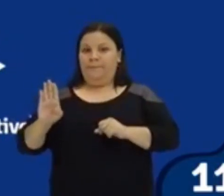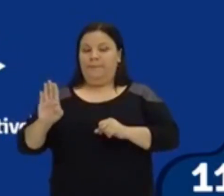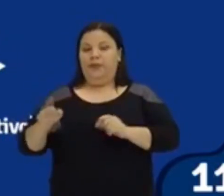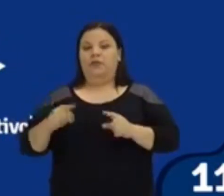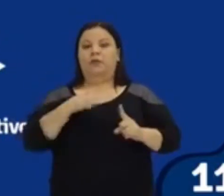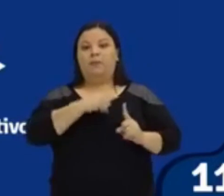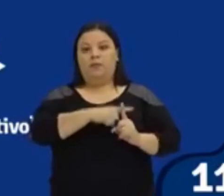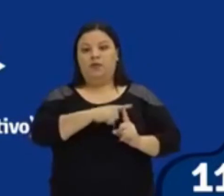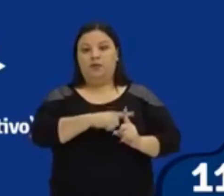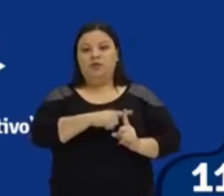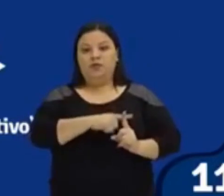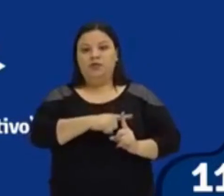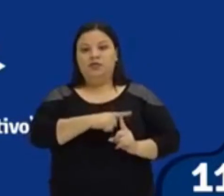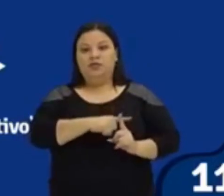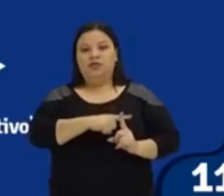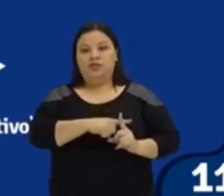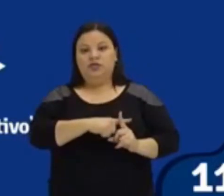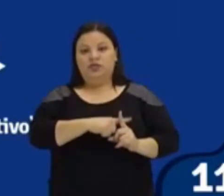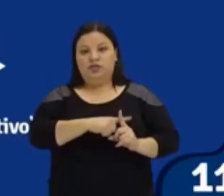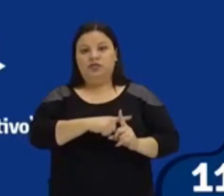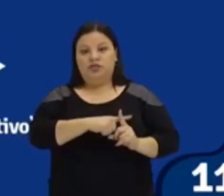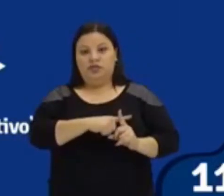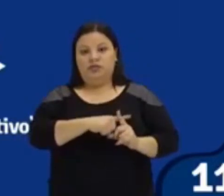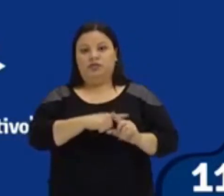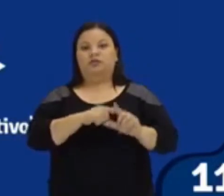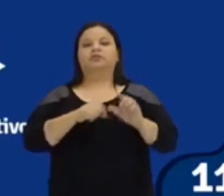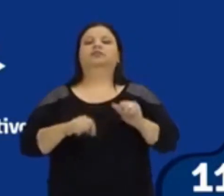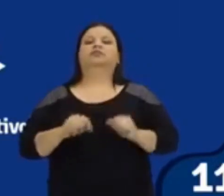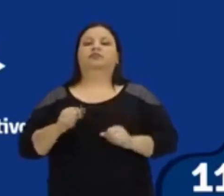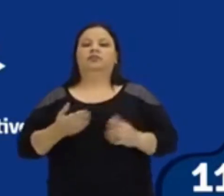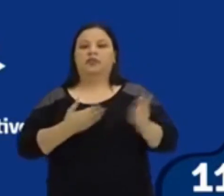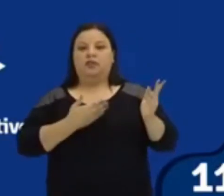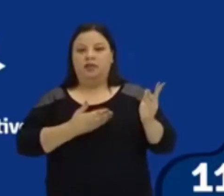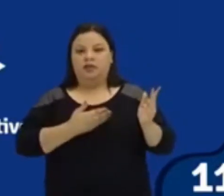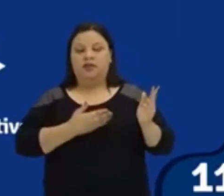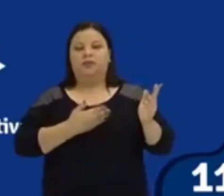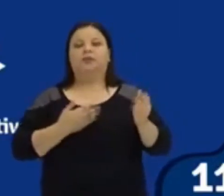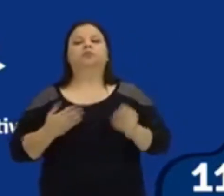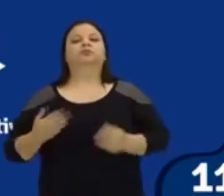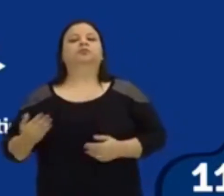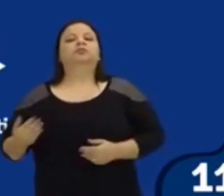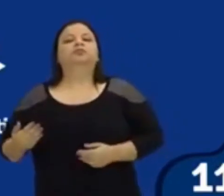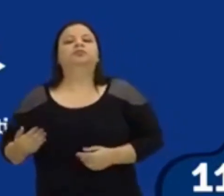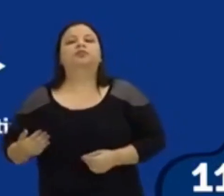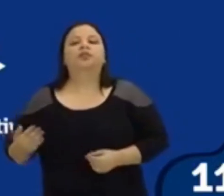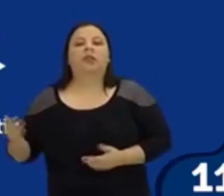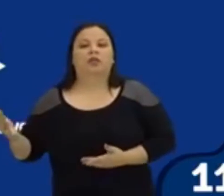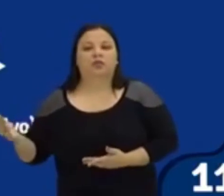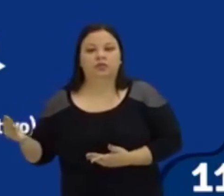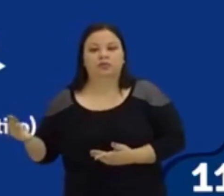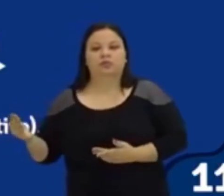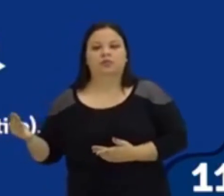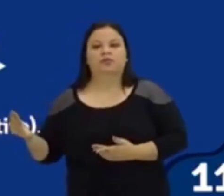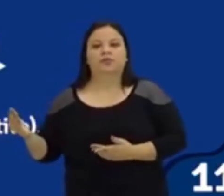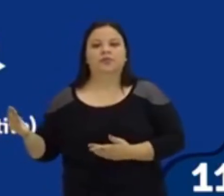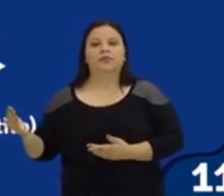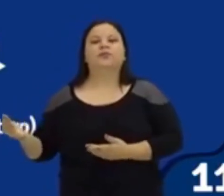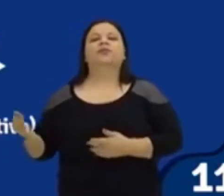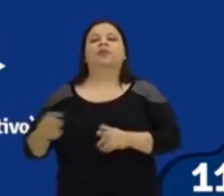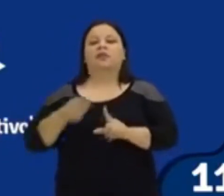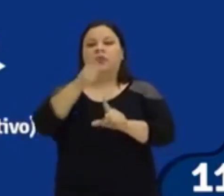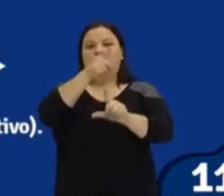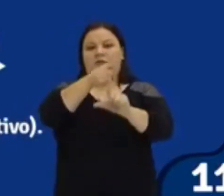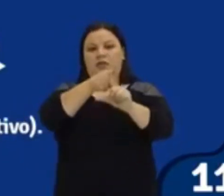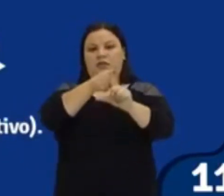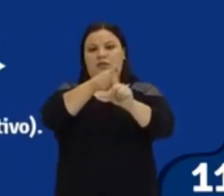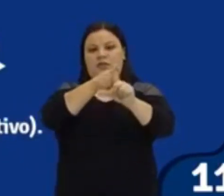positivo, então, aqui vem o nosso gráfico da função. Aqui está o nosso eixo Y. E após passar por esse eixo Y,